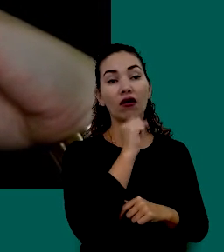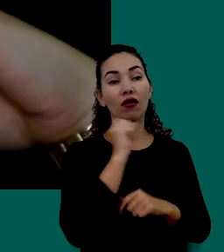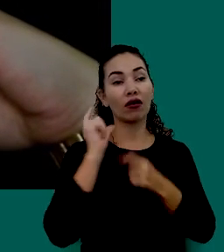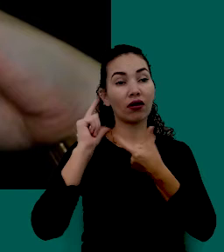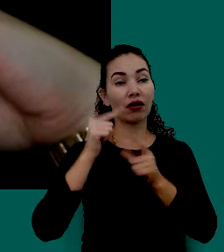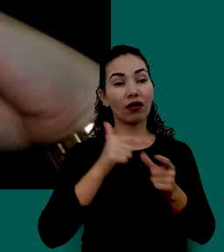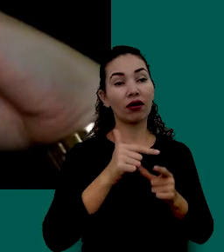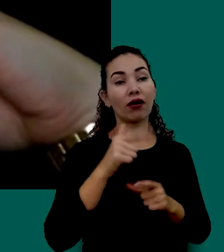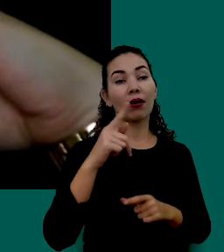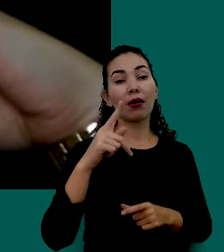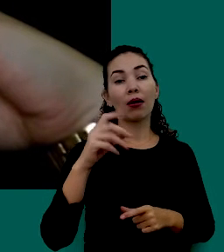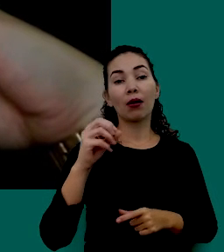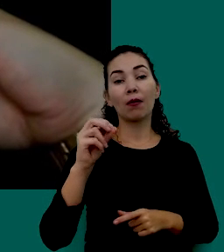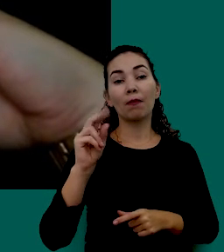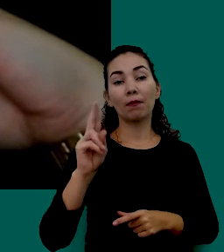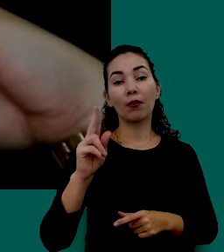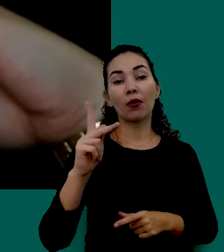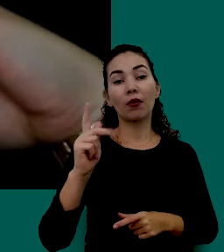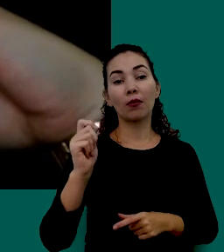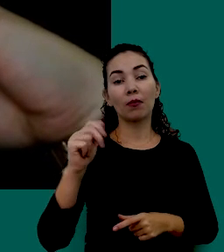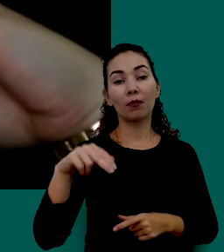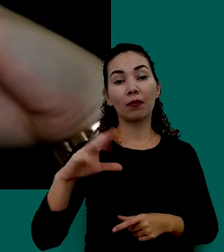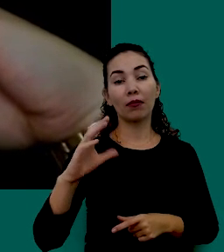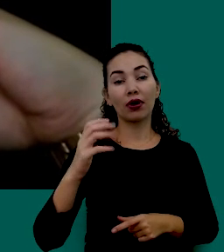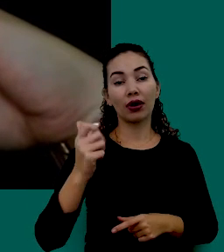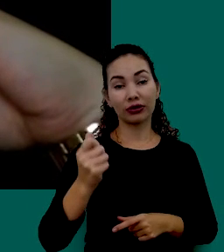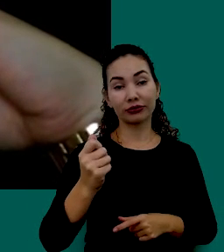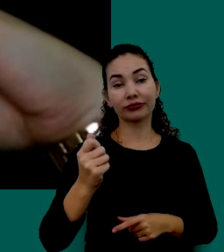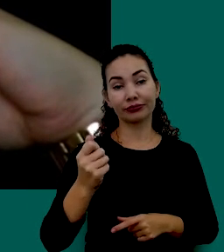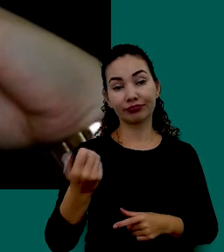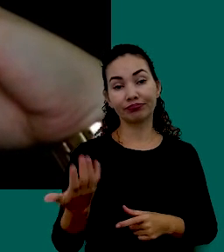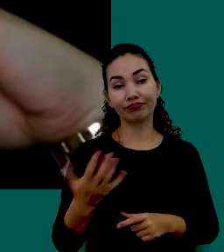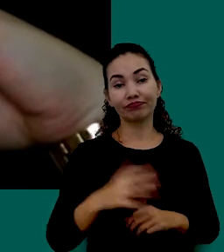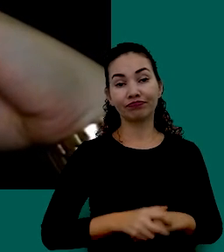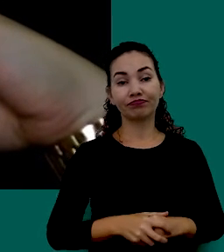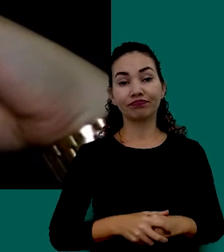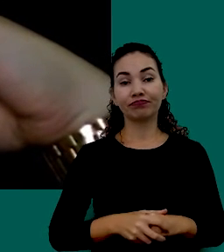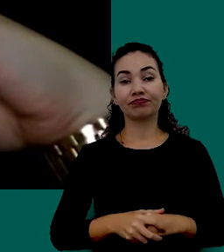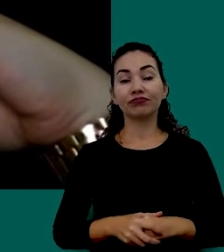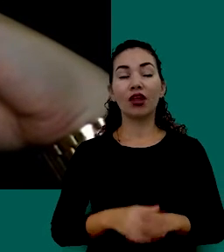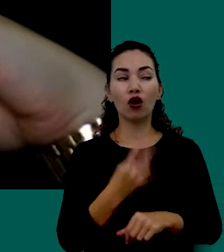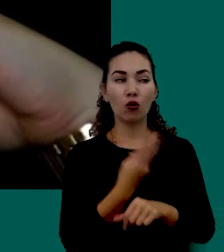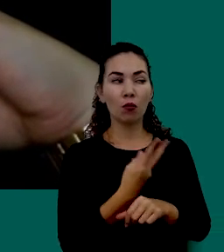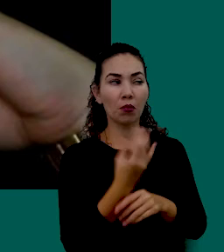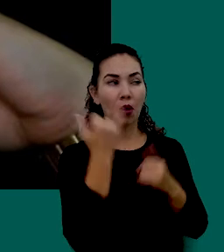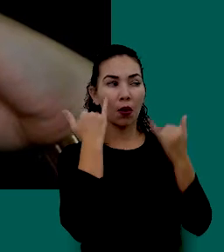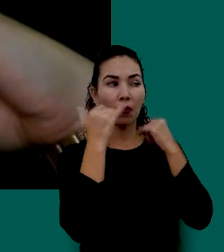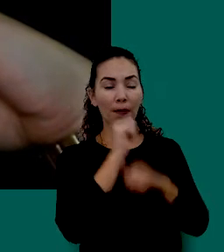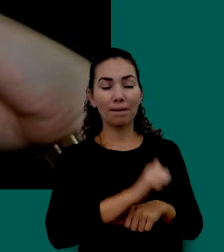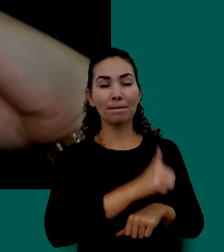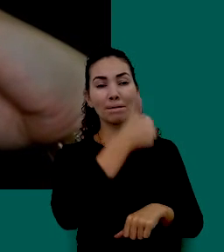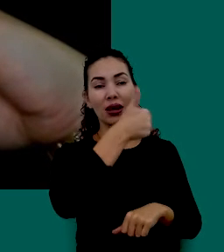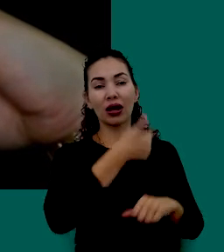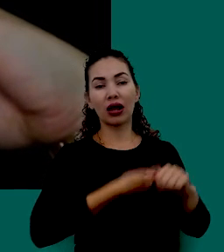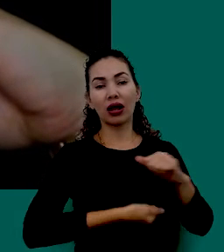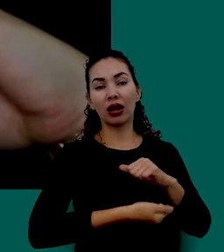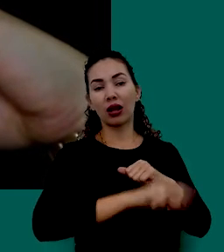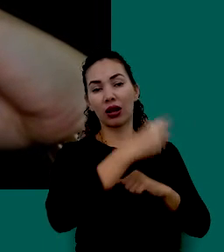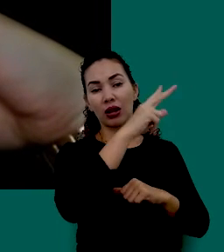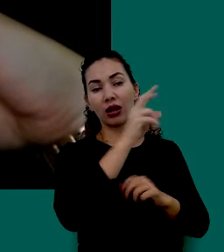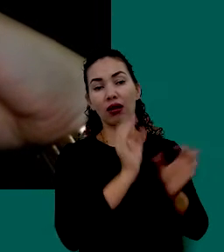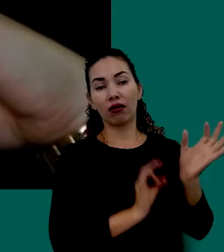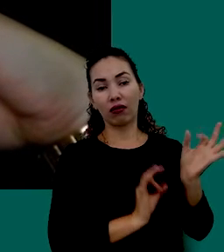Caderneta De Poupança Então Busque Informações De Melhores Investimentos Que Se